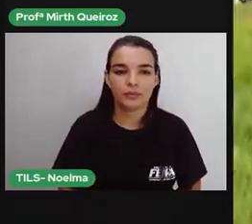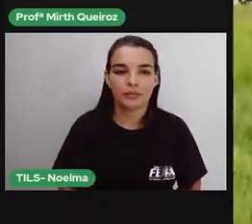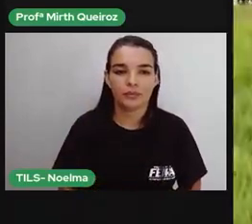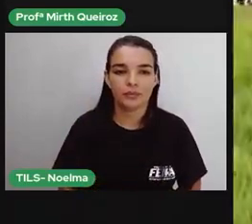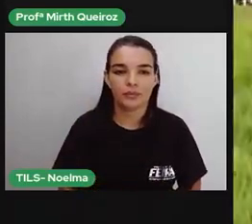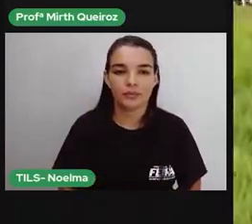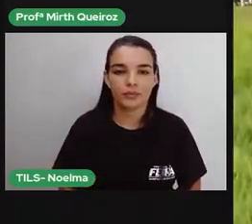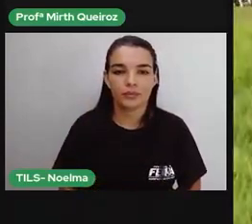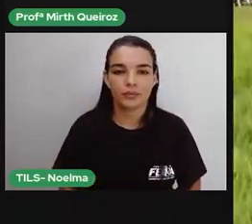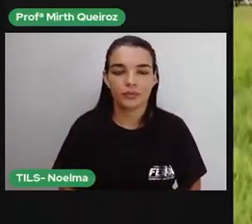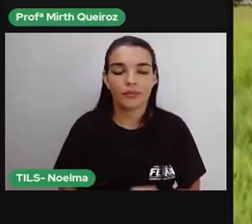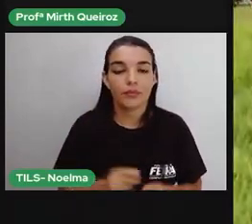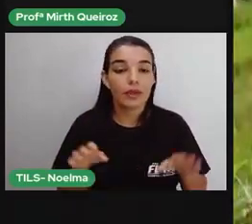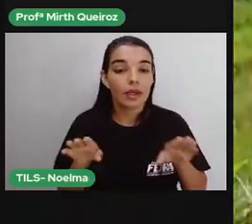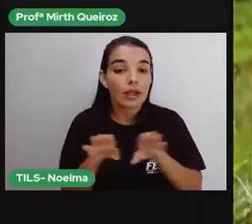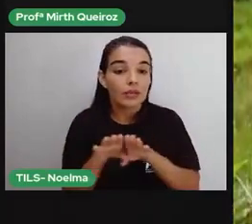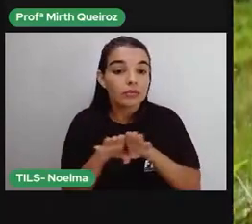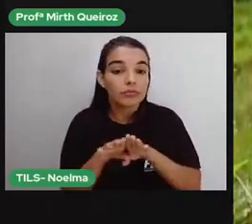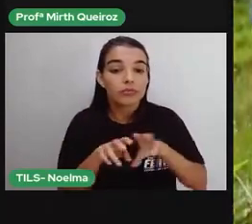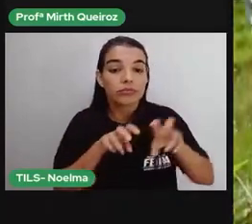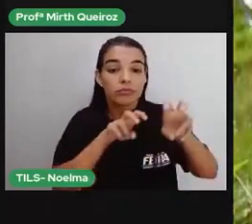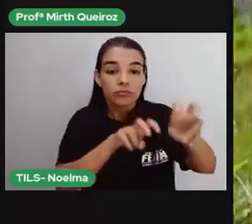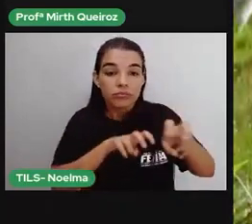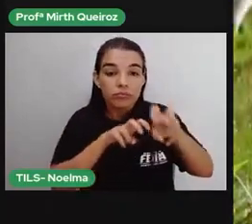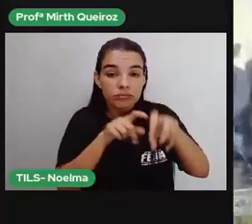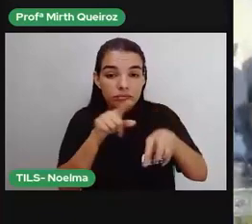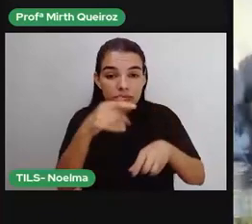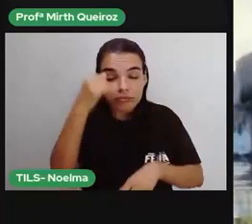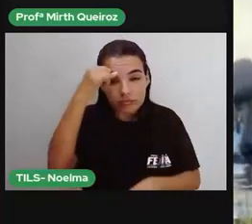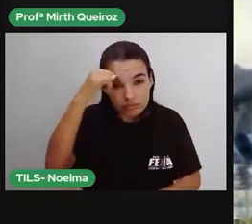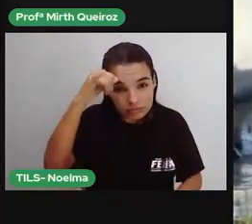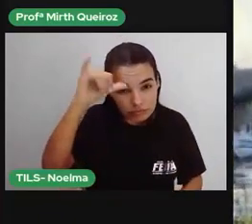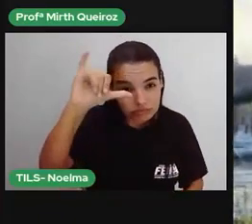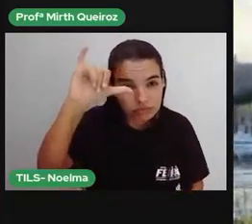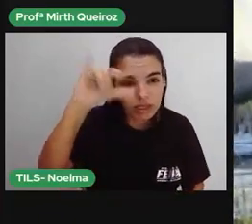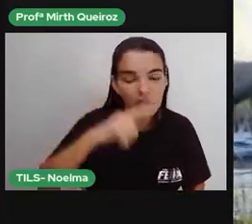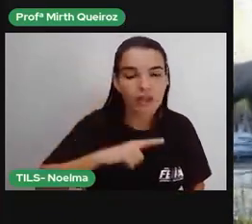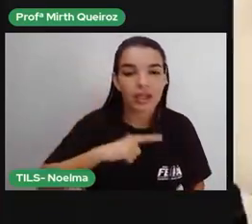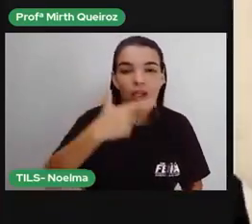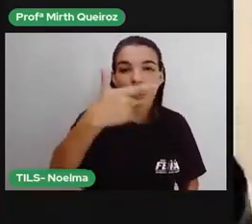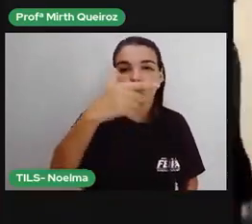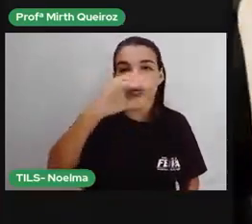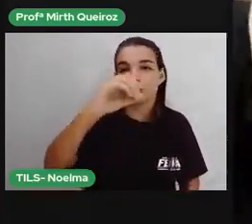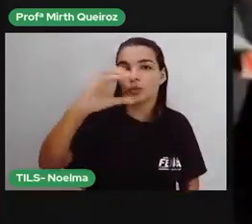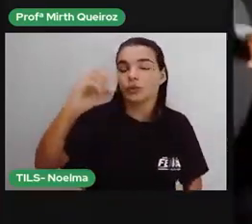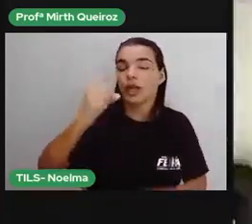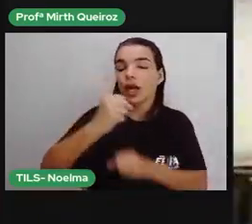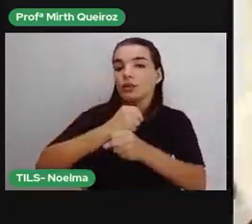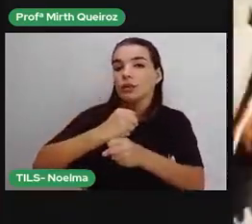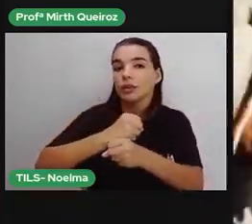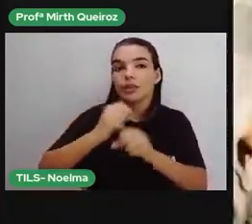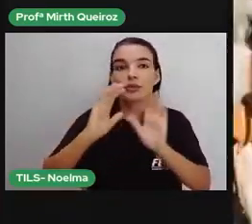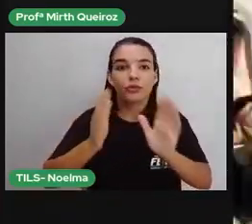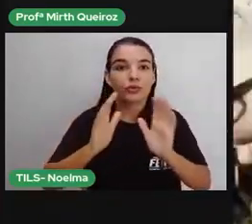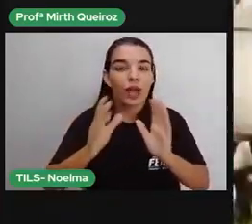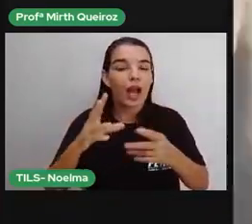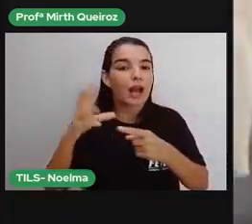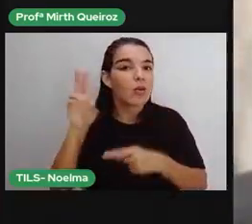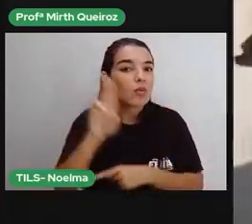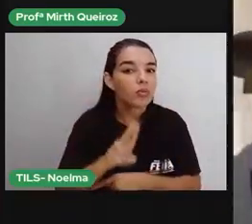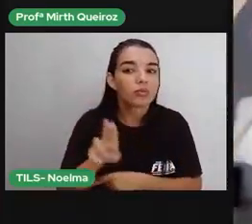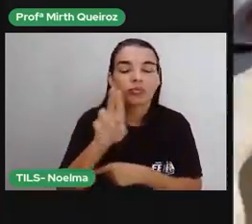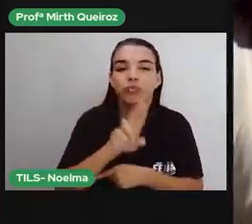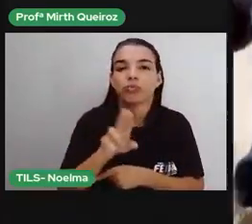A criação de gado é uma tradição com mais de 200 anos no Pantanal. Estabelecer uma equação de equilíbrio entre a pecuária e a